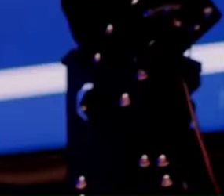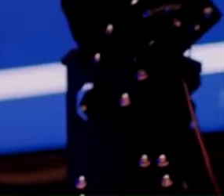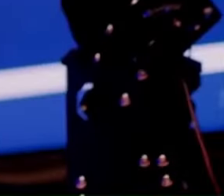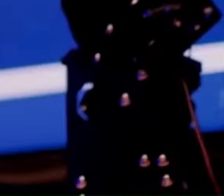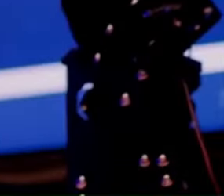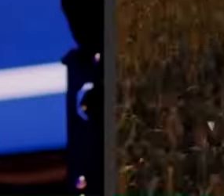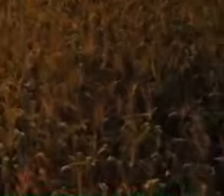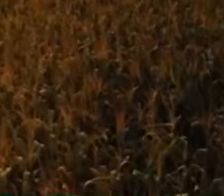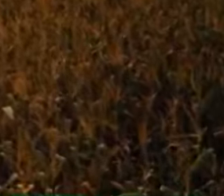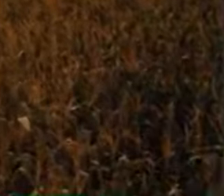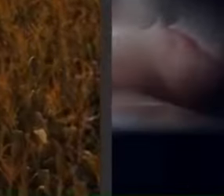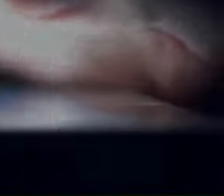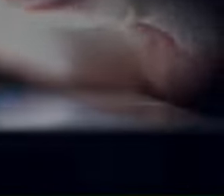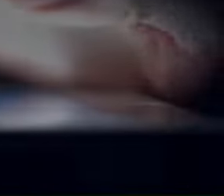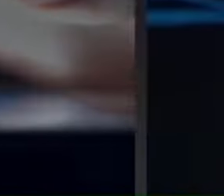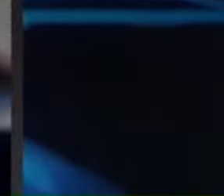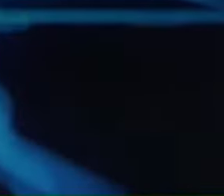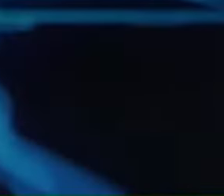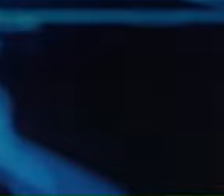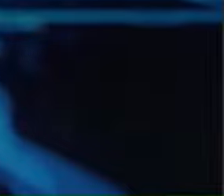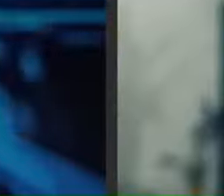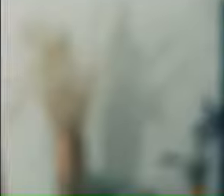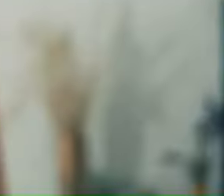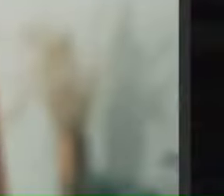Inovar para evoluir.